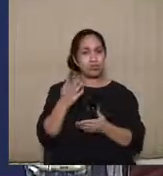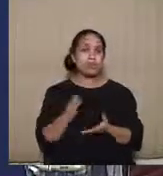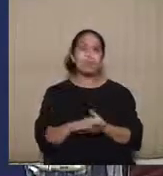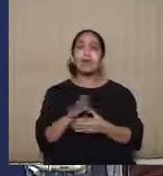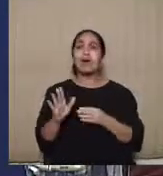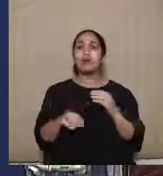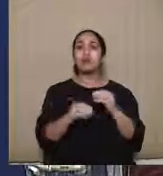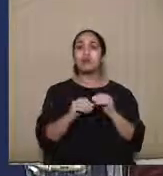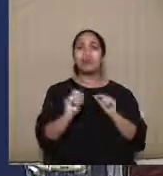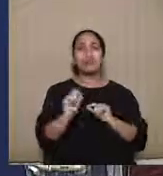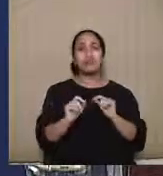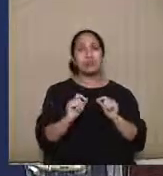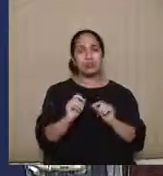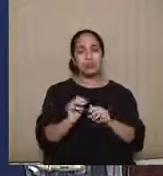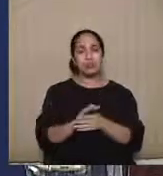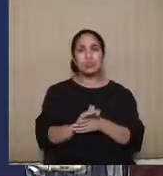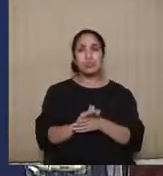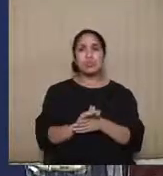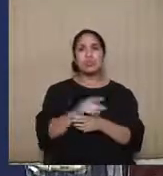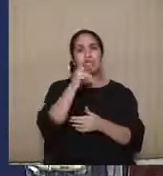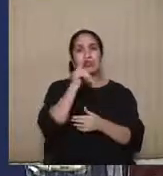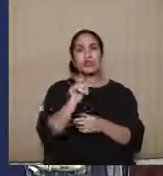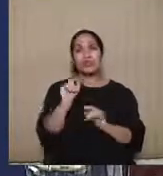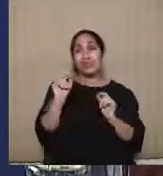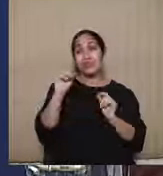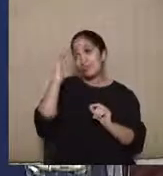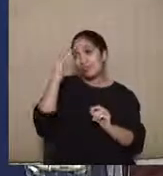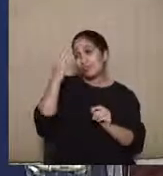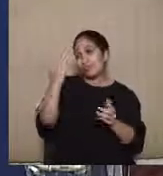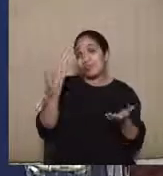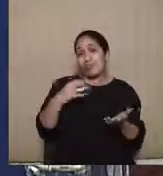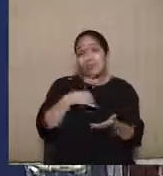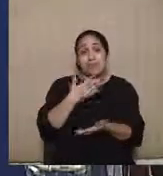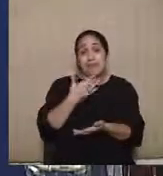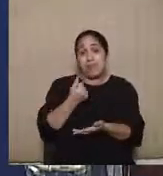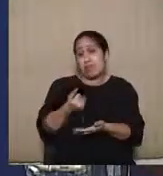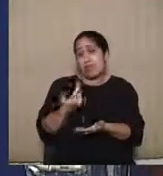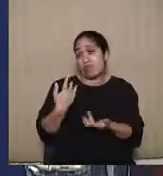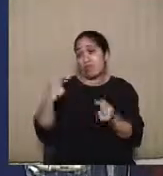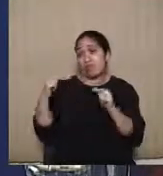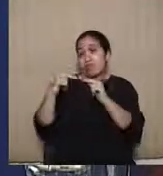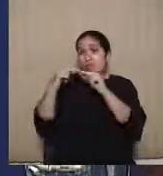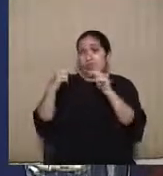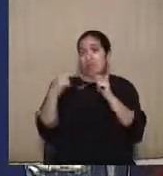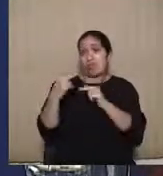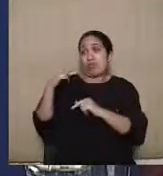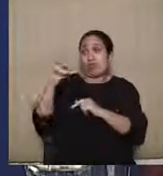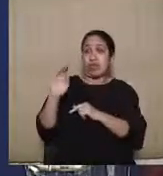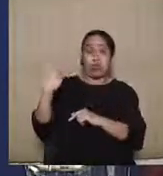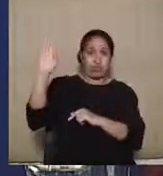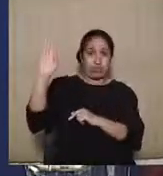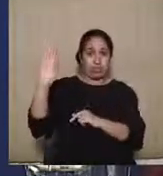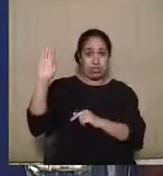isso aí para que, ao final, haja a melhor solução possível no que toca ao registro daquele candidato.